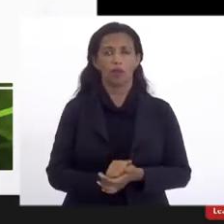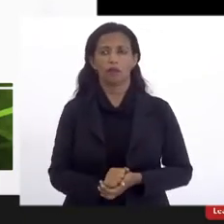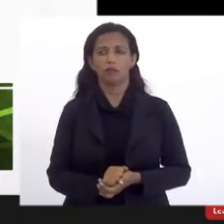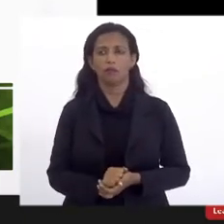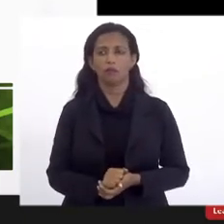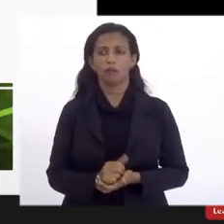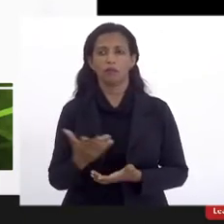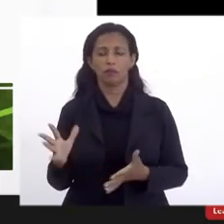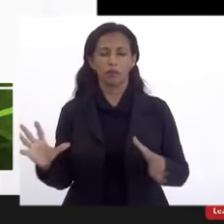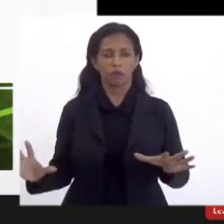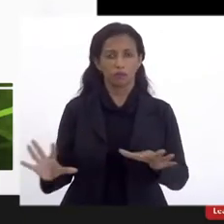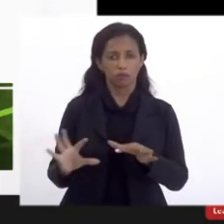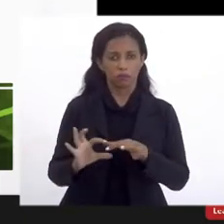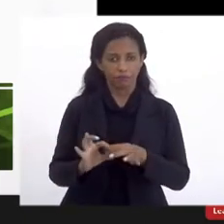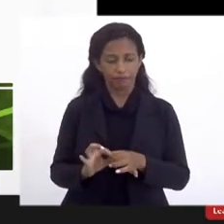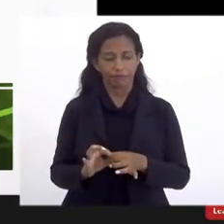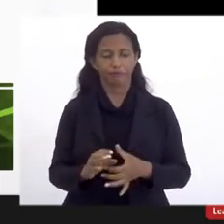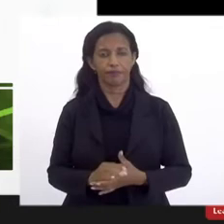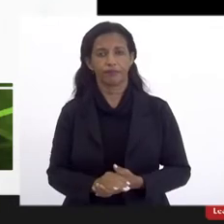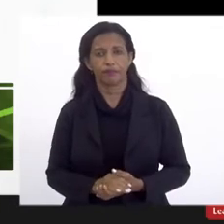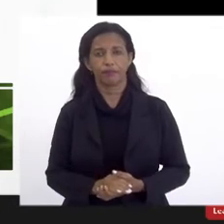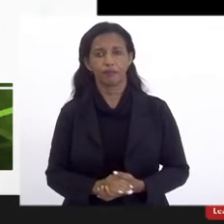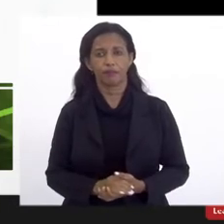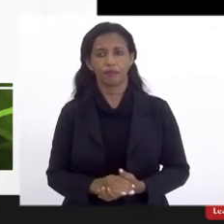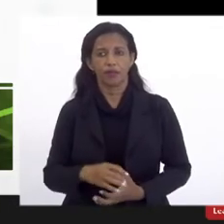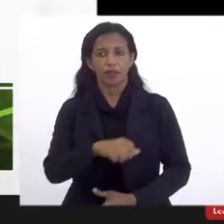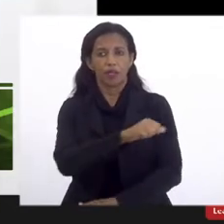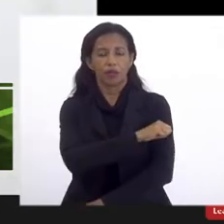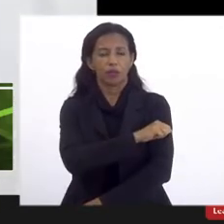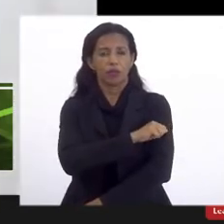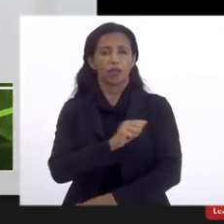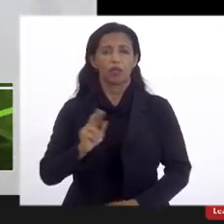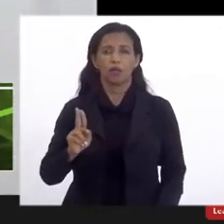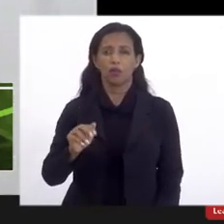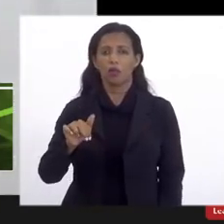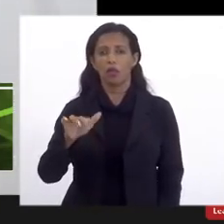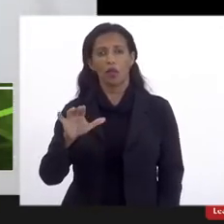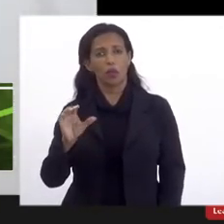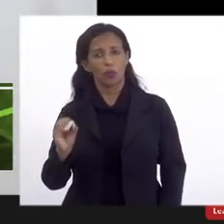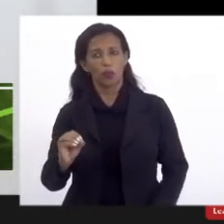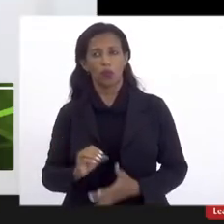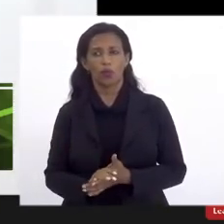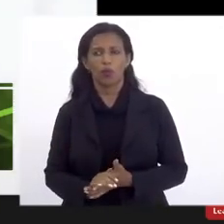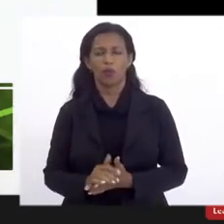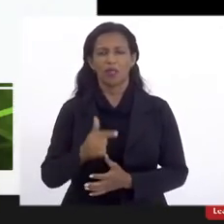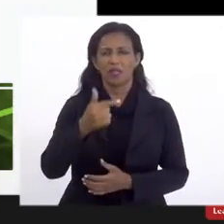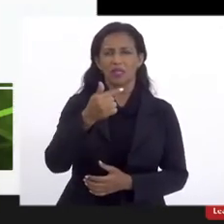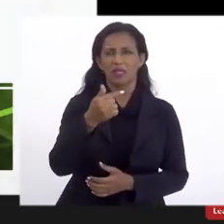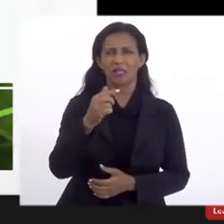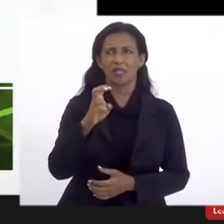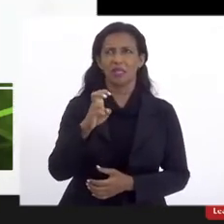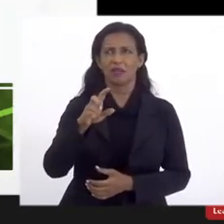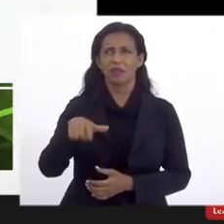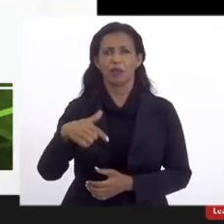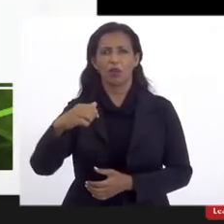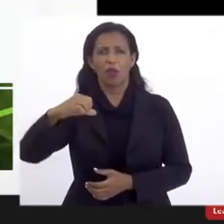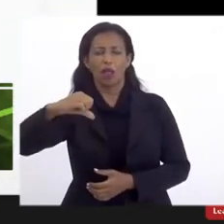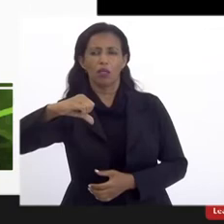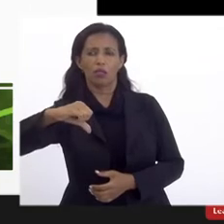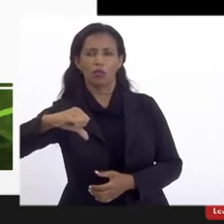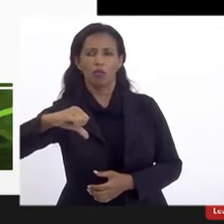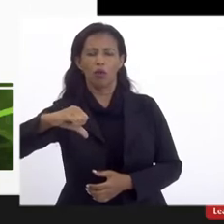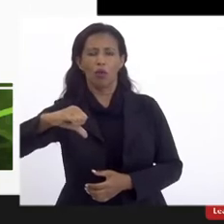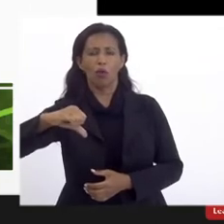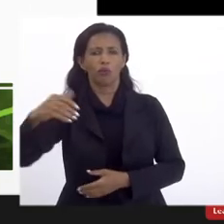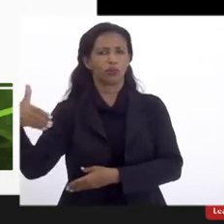fez essa consulta pública e aos alunos da UESO e 75,9%